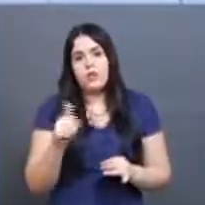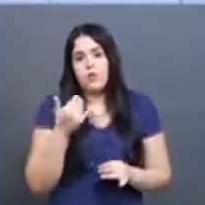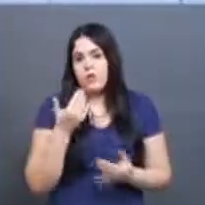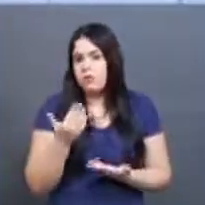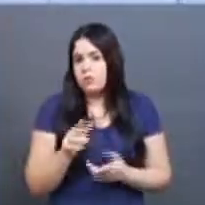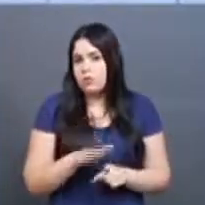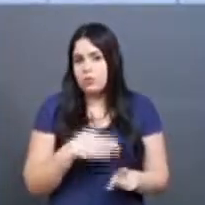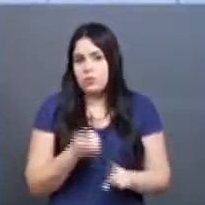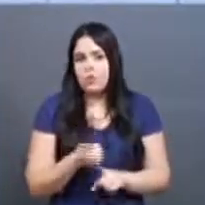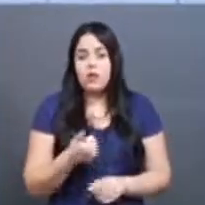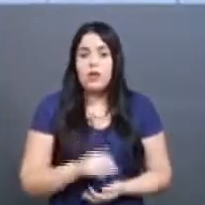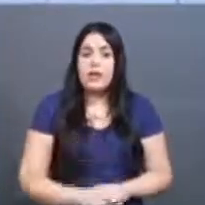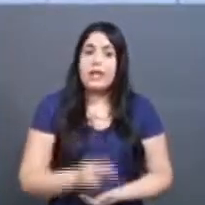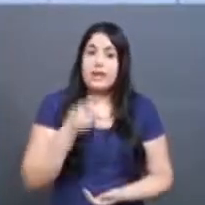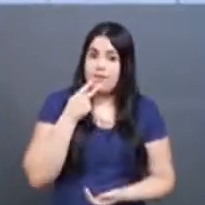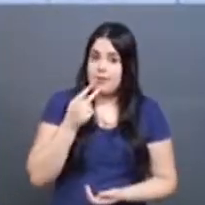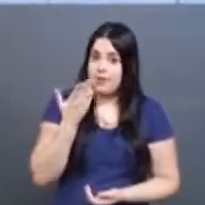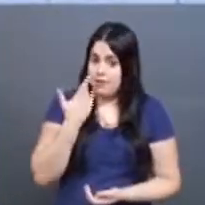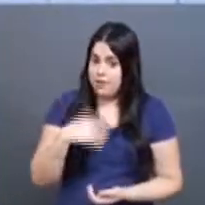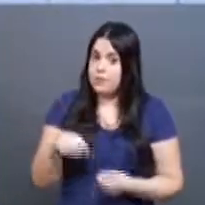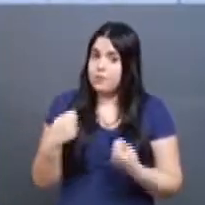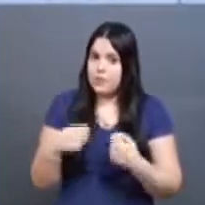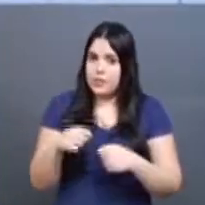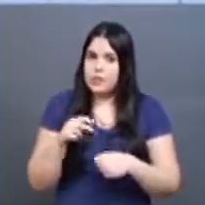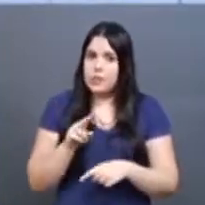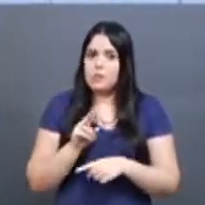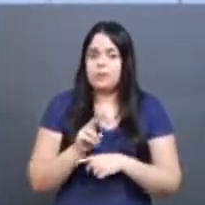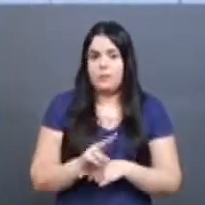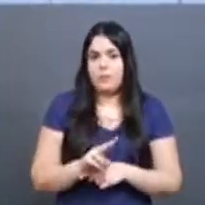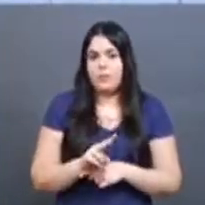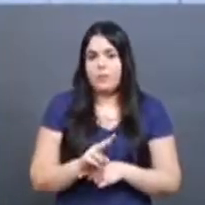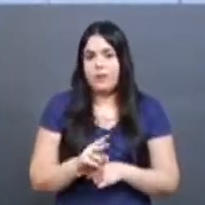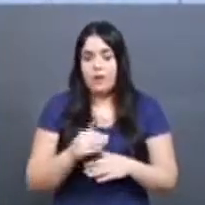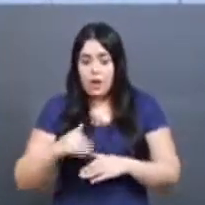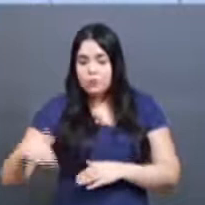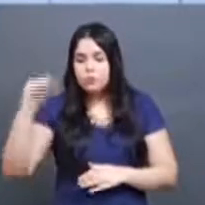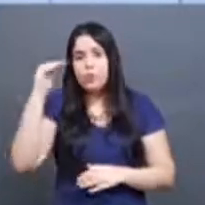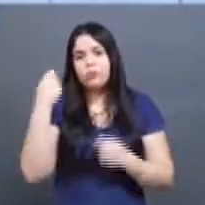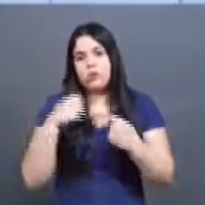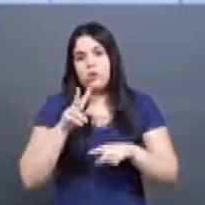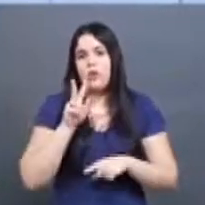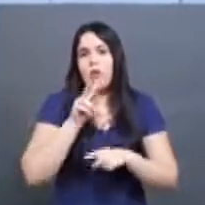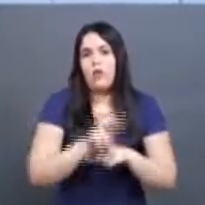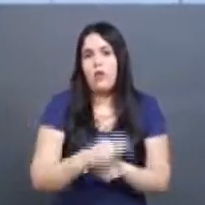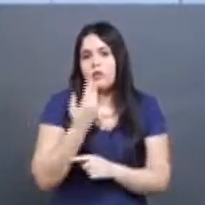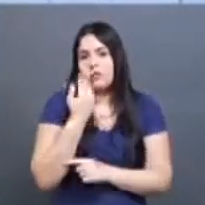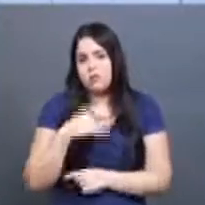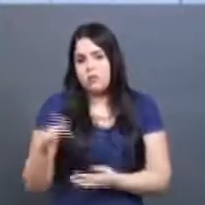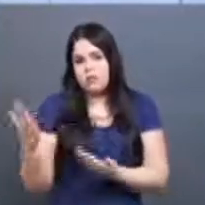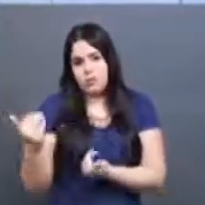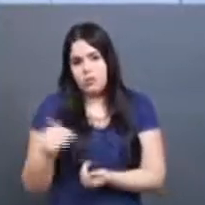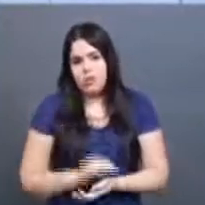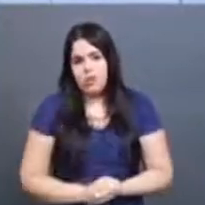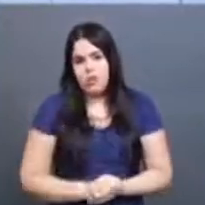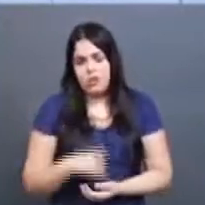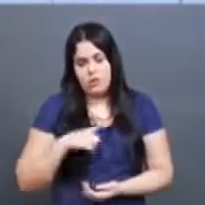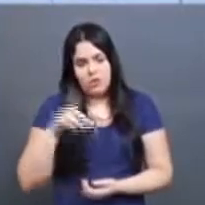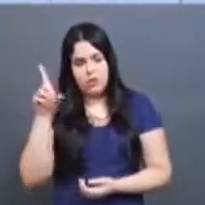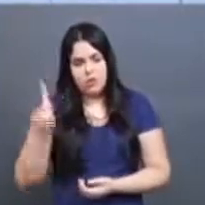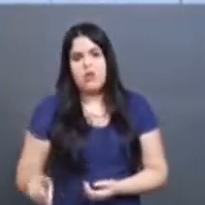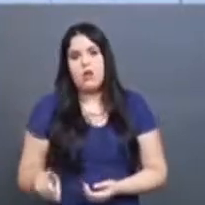precisam ser protegidas por um adulto, por adultos responsáveis, e garante que as crianças tenham seus direitos